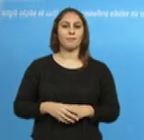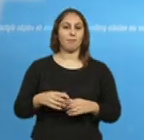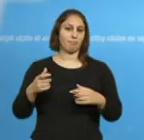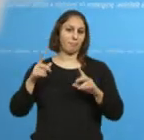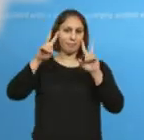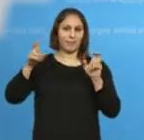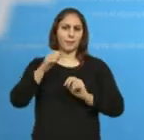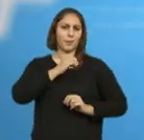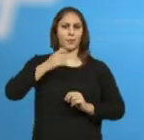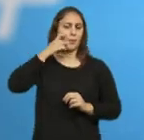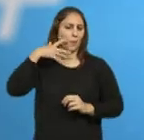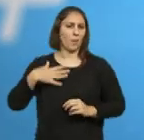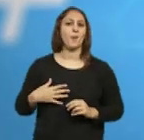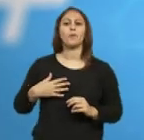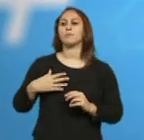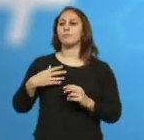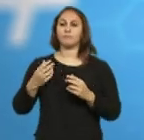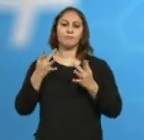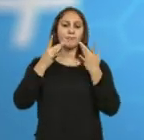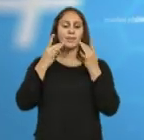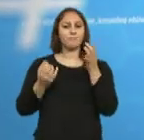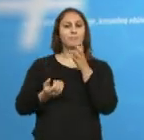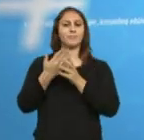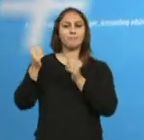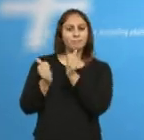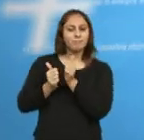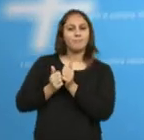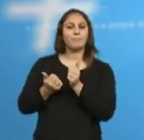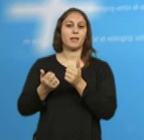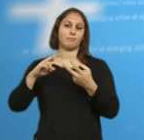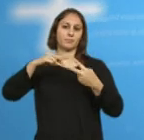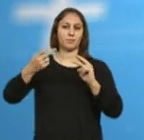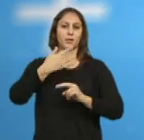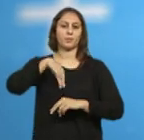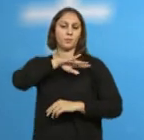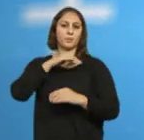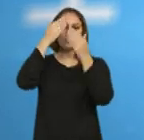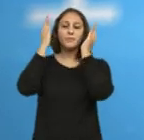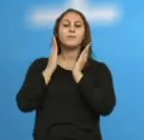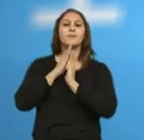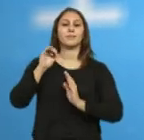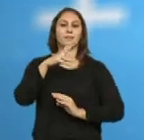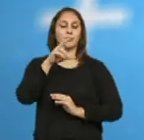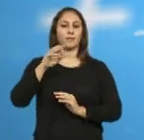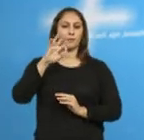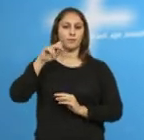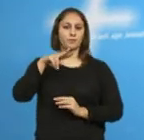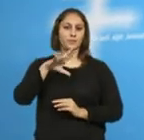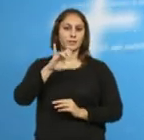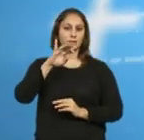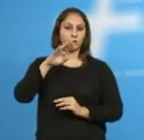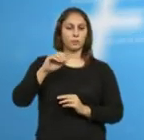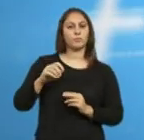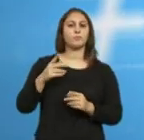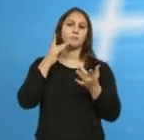Anticorpos, uma coprodução da Câmara Municipal de Coimbra, do Convento de São Francisco e do Teatrão, volta a subir ao palco.